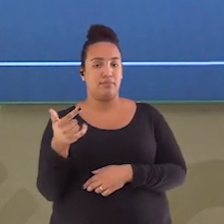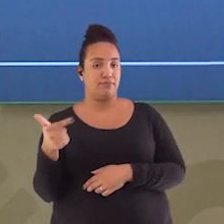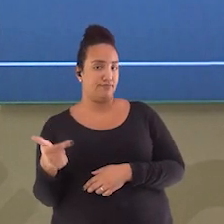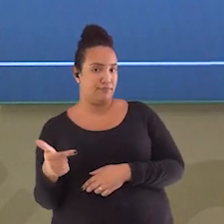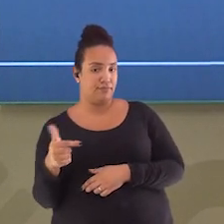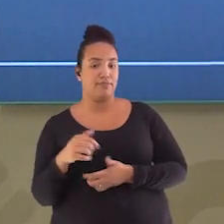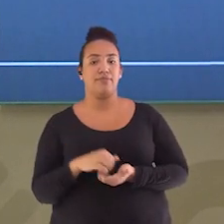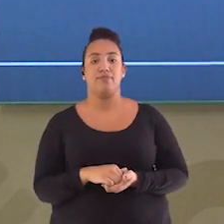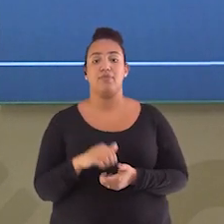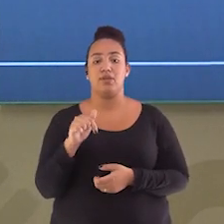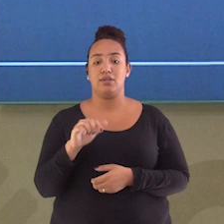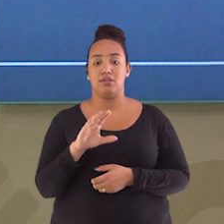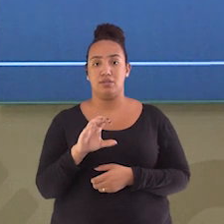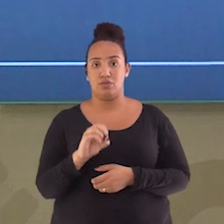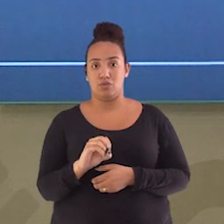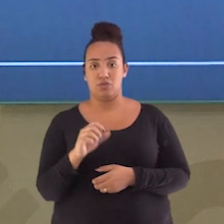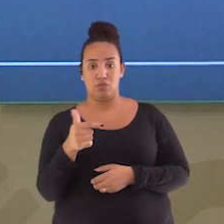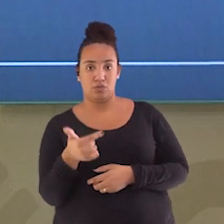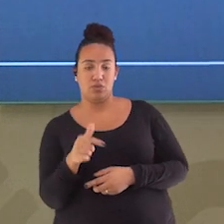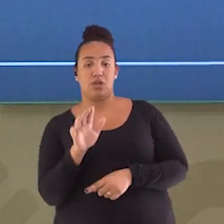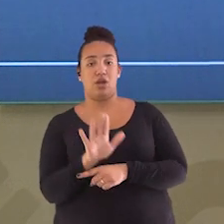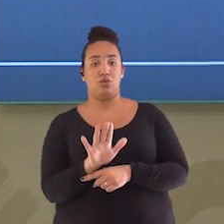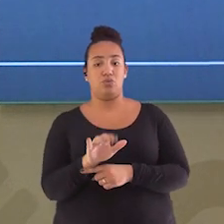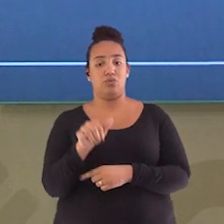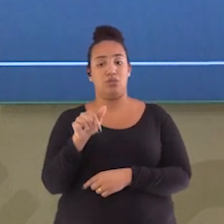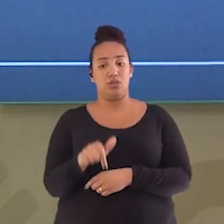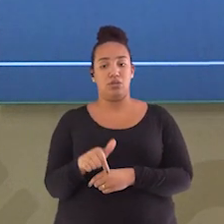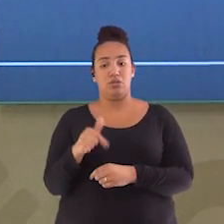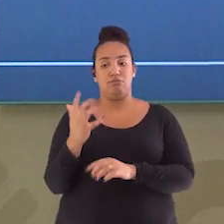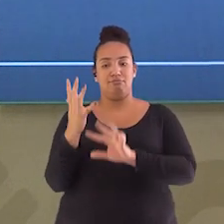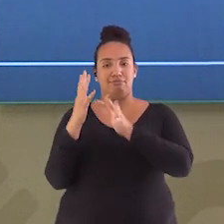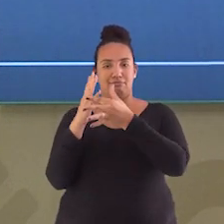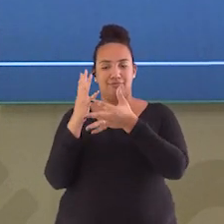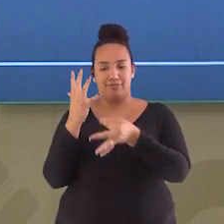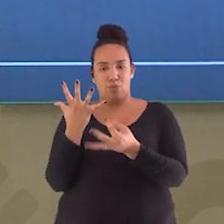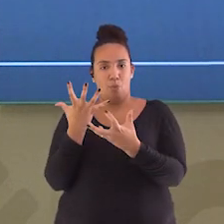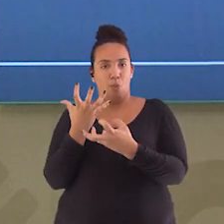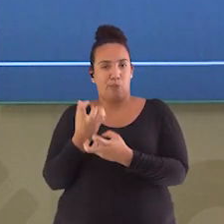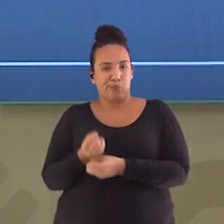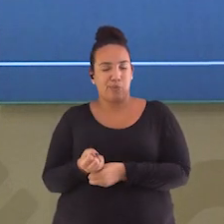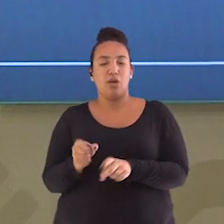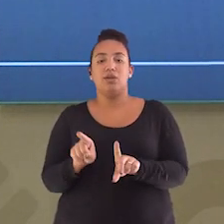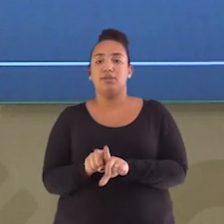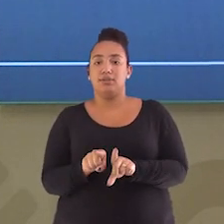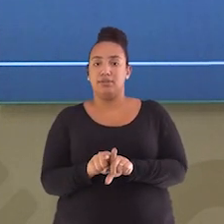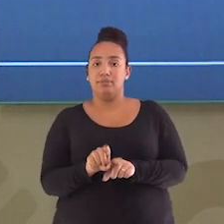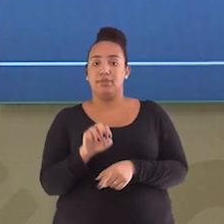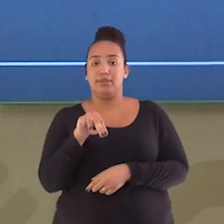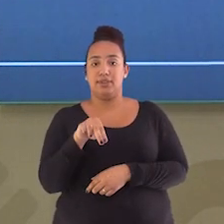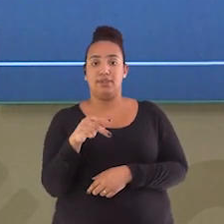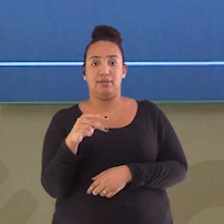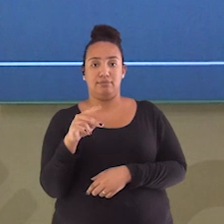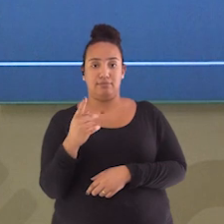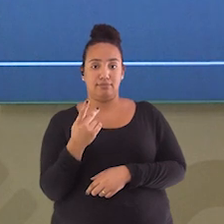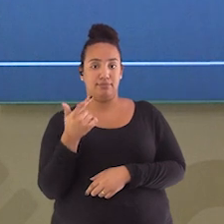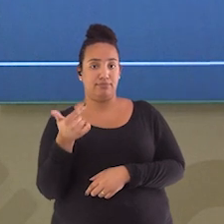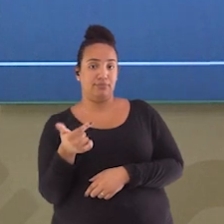folhas secas, como nós citamos, e o nitrogênio, ele está contido em cascas de frutas, verduras e afins, ou seja, restos de alimentos.